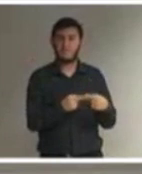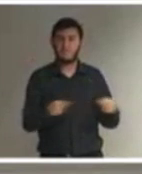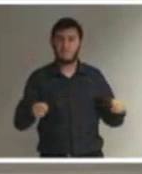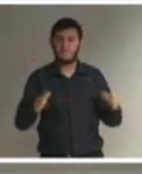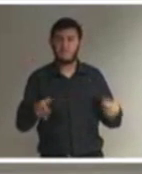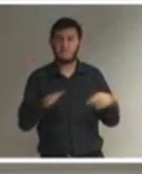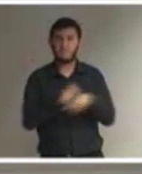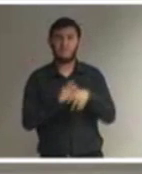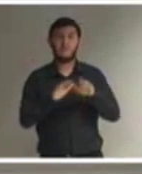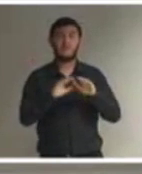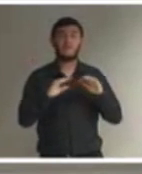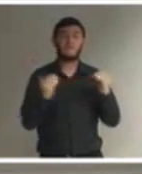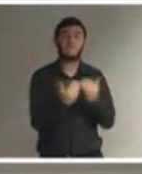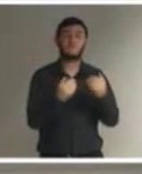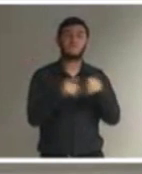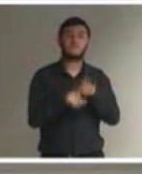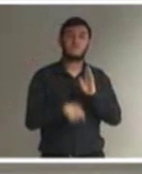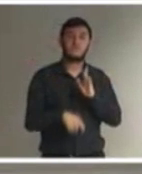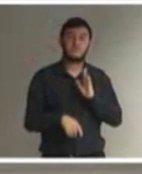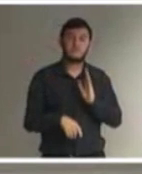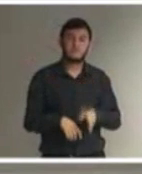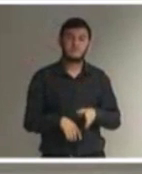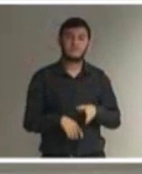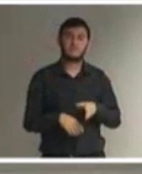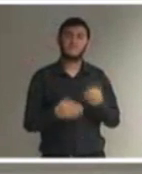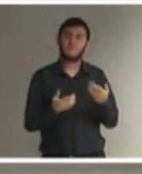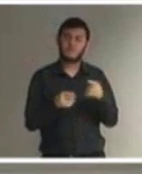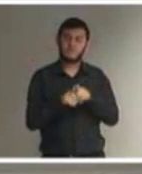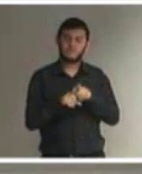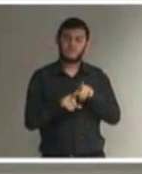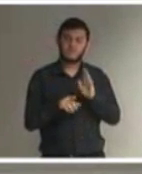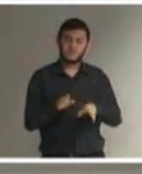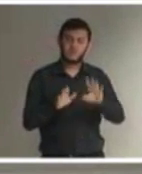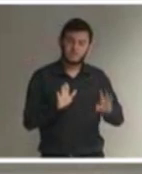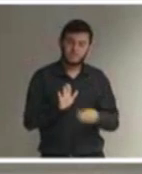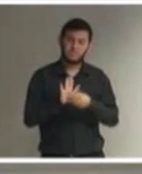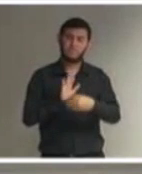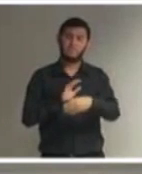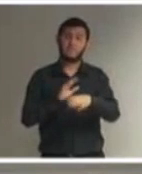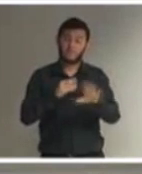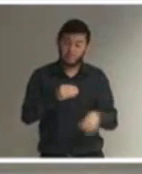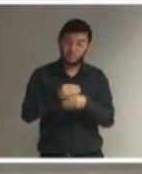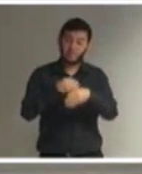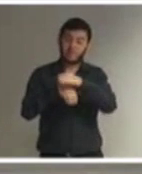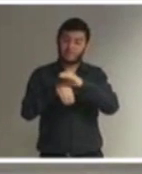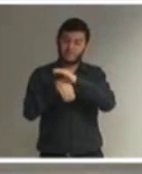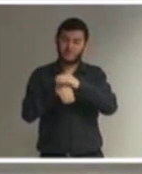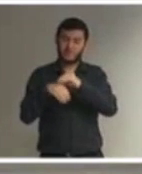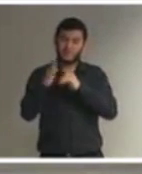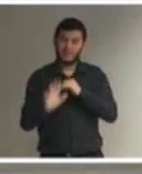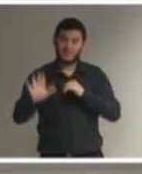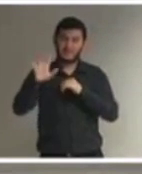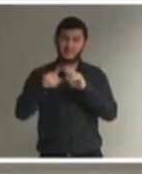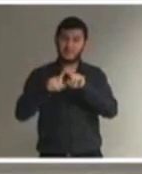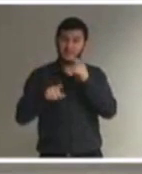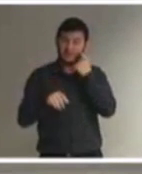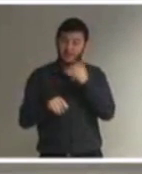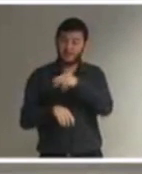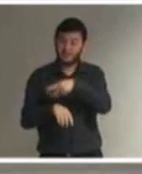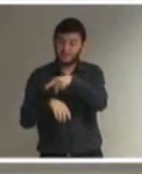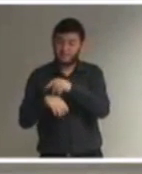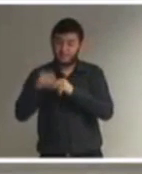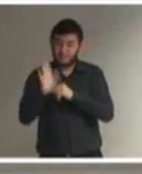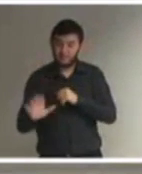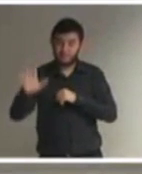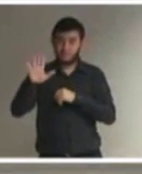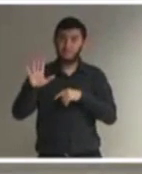expressamente viriam a integrar a Constituição brasileira. mas ela foi ratificada pelo Brasil e essa convenção foi muito